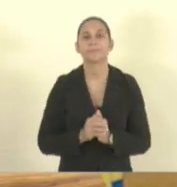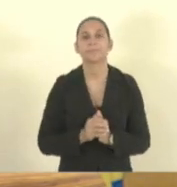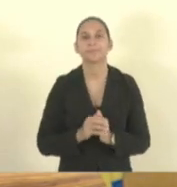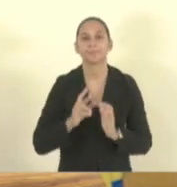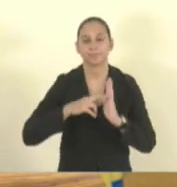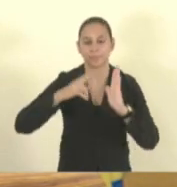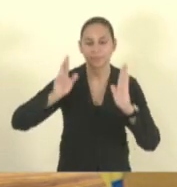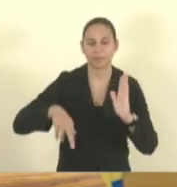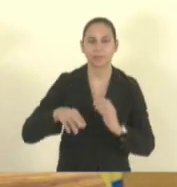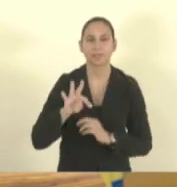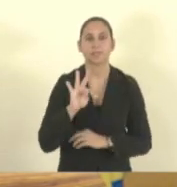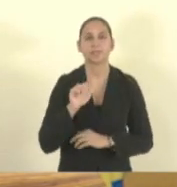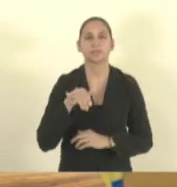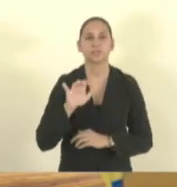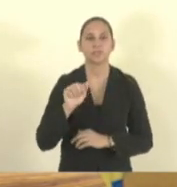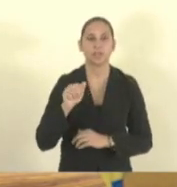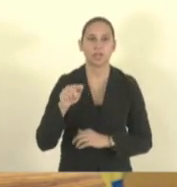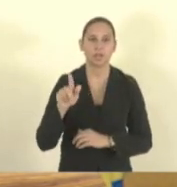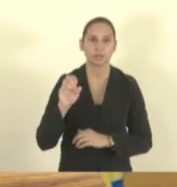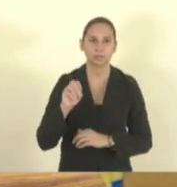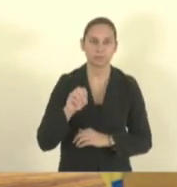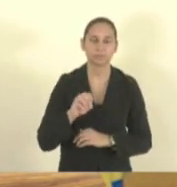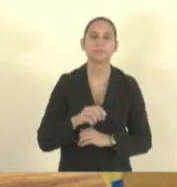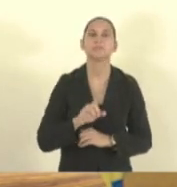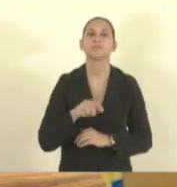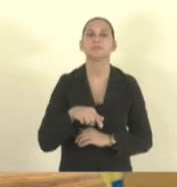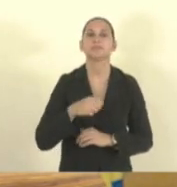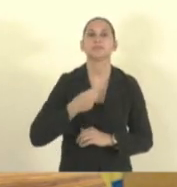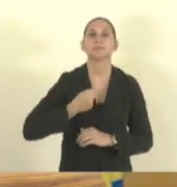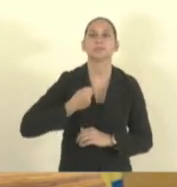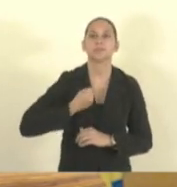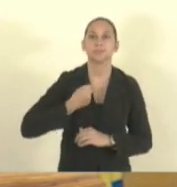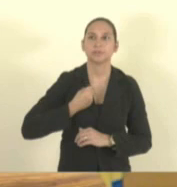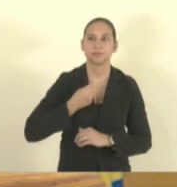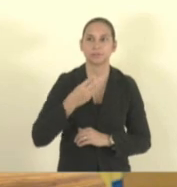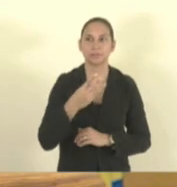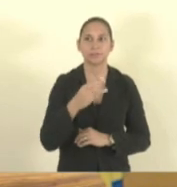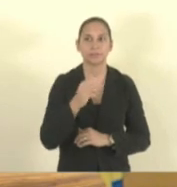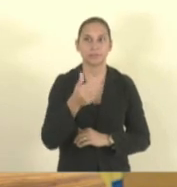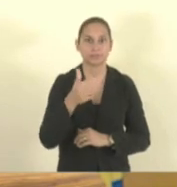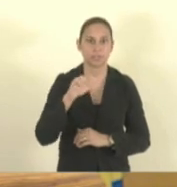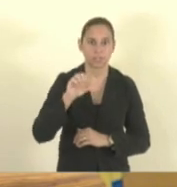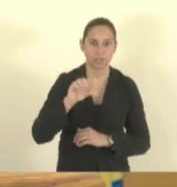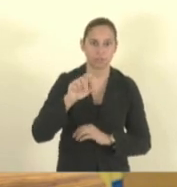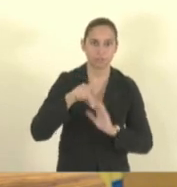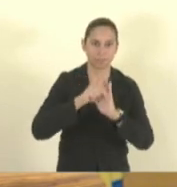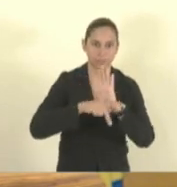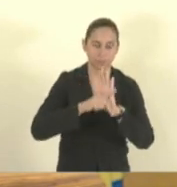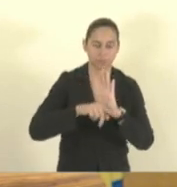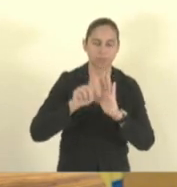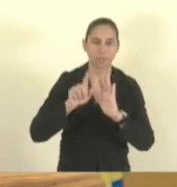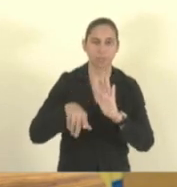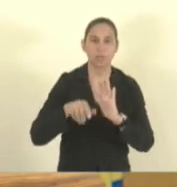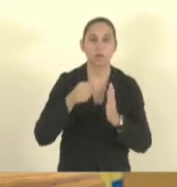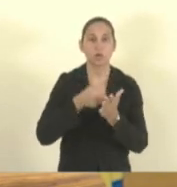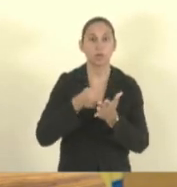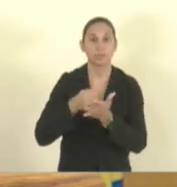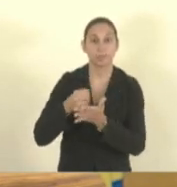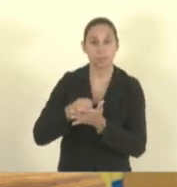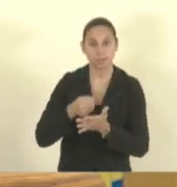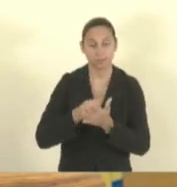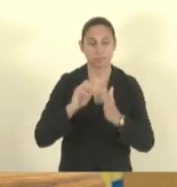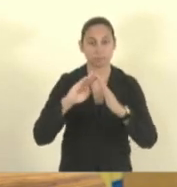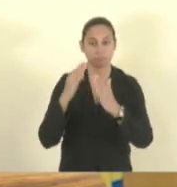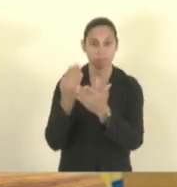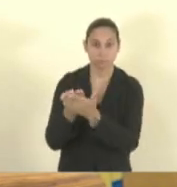821, de 2019, de autoria do deputado Capitão Assunção, que dispõe sobre a obrigatoriedade das instituições de ensino